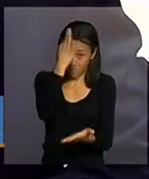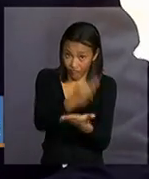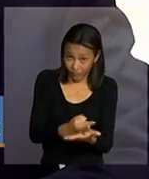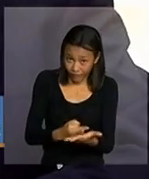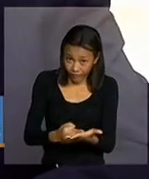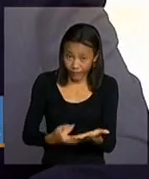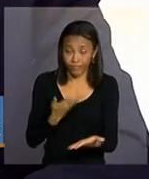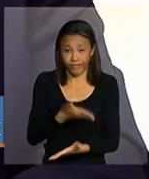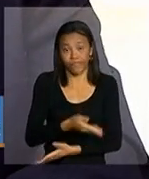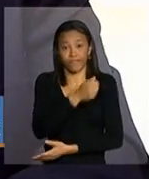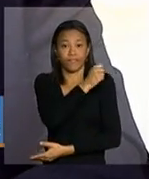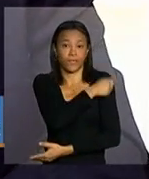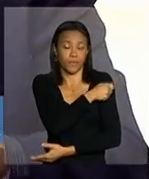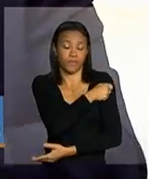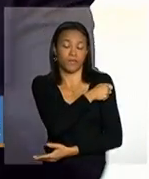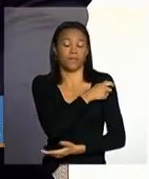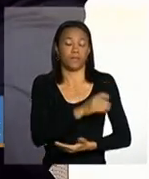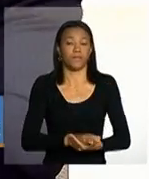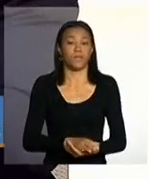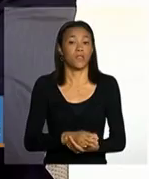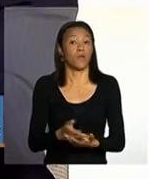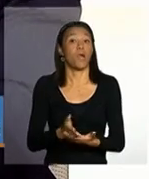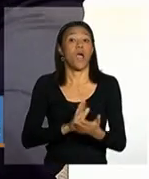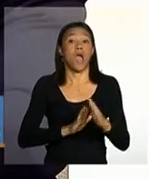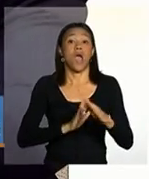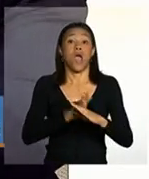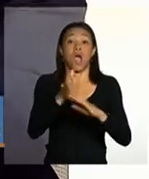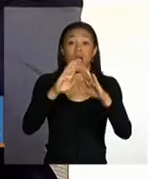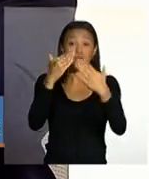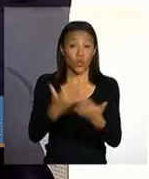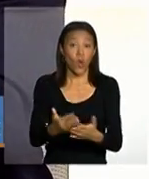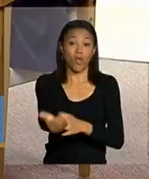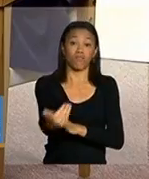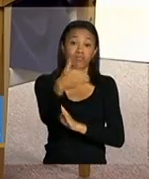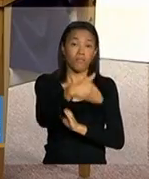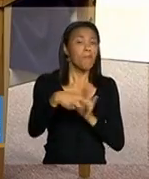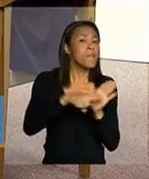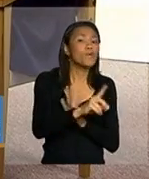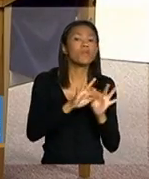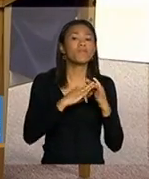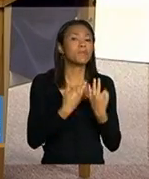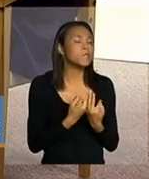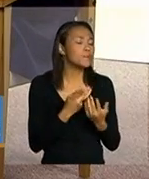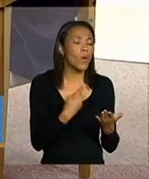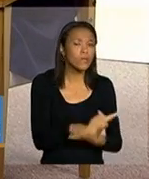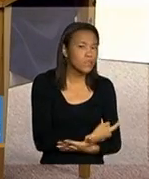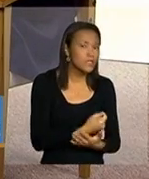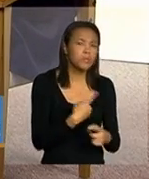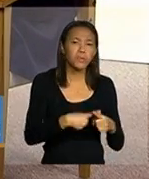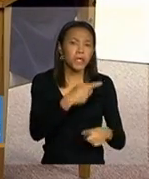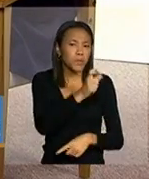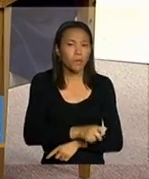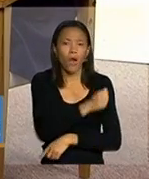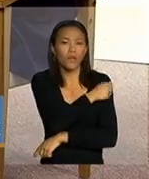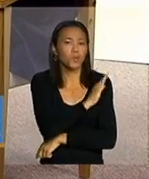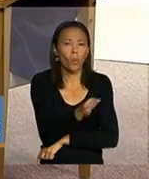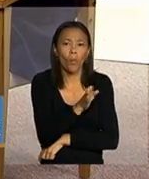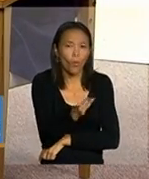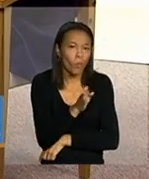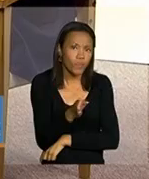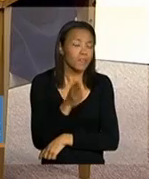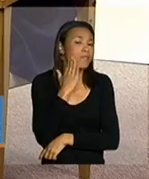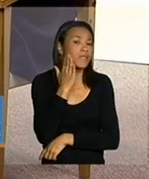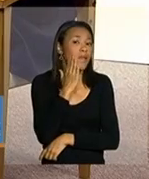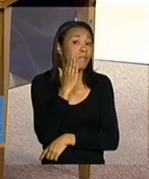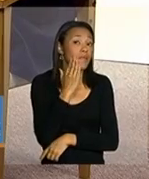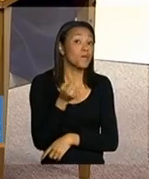ir da escola. A escola vai lá acessa a família pergunta a família e investigando vê quais